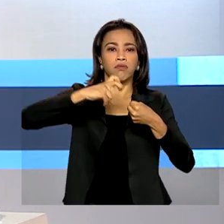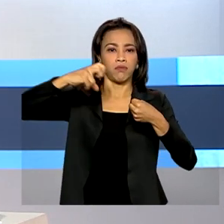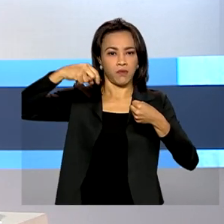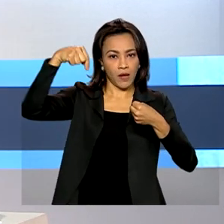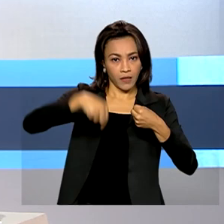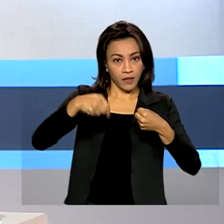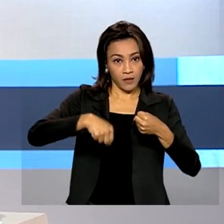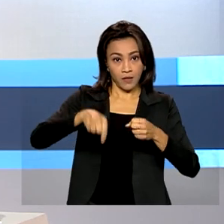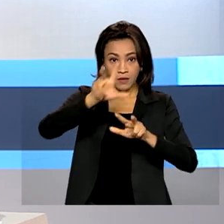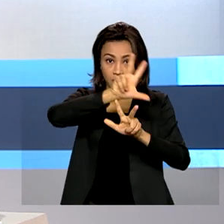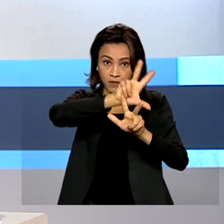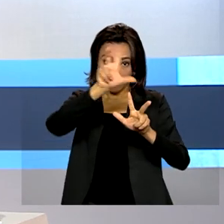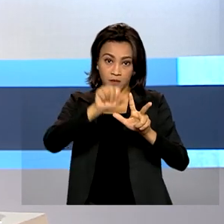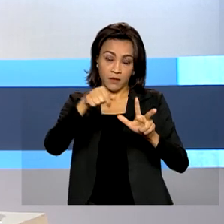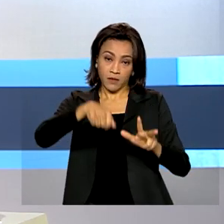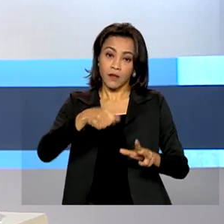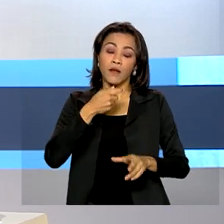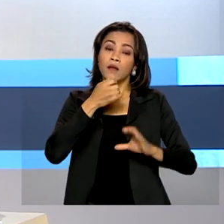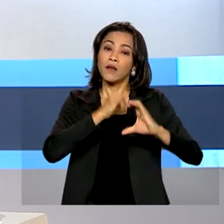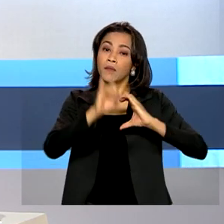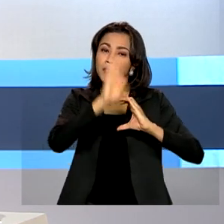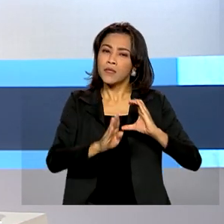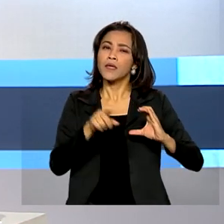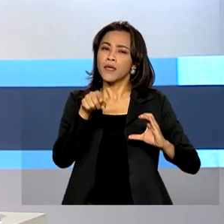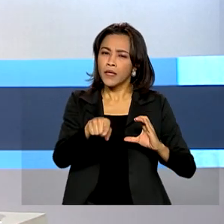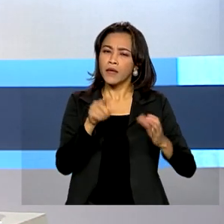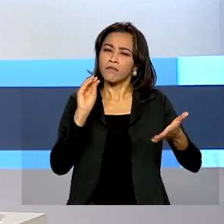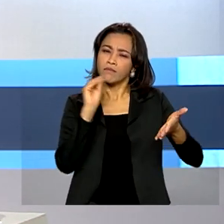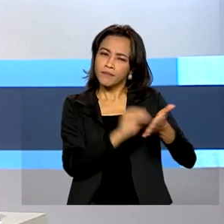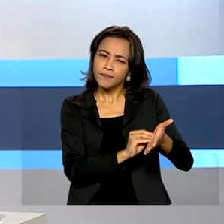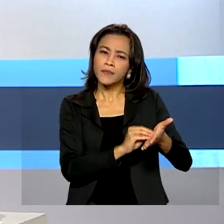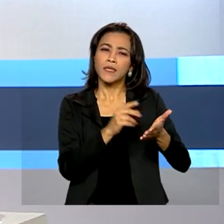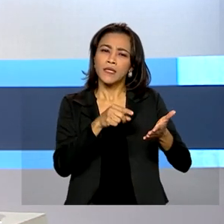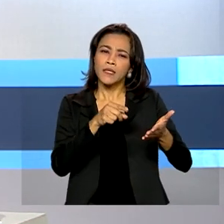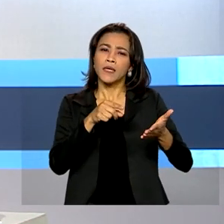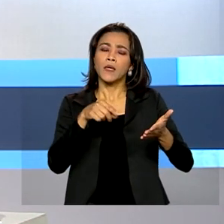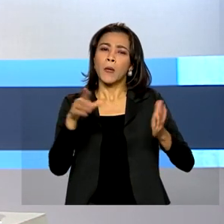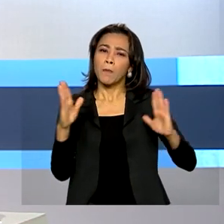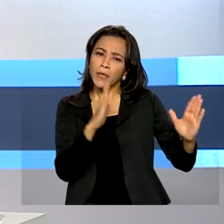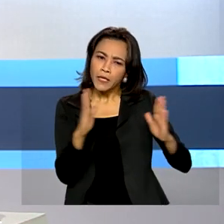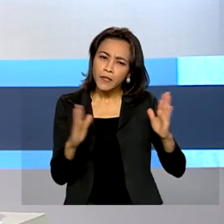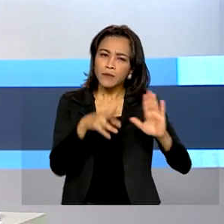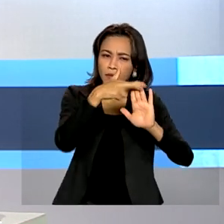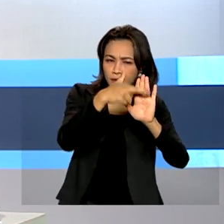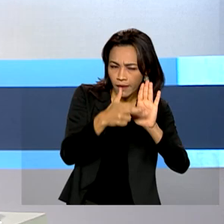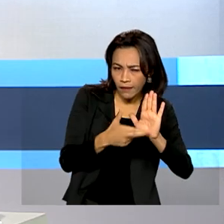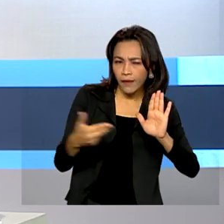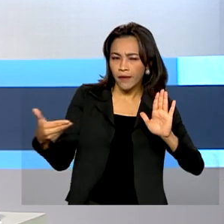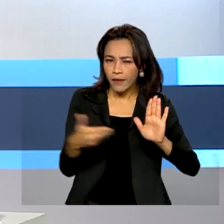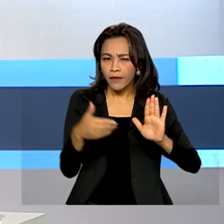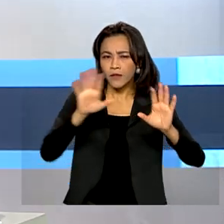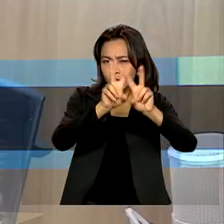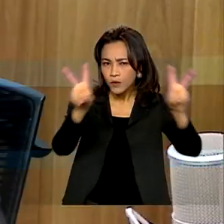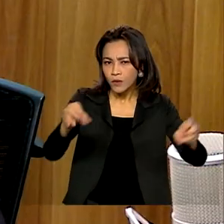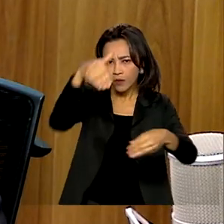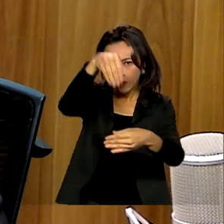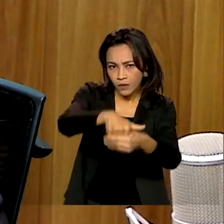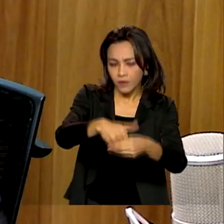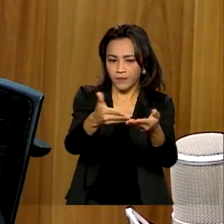terá no período eleitoral após publicação de decreto que altera as manifestações do órgão.